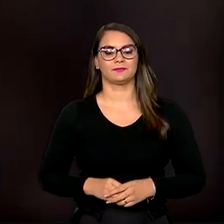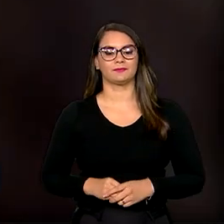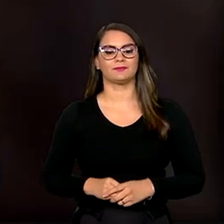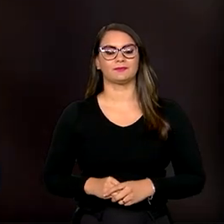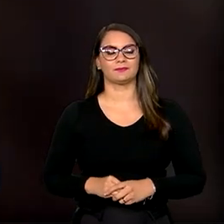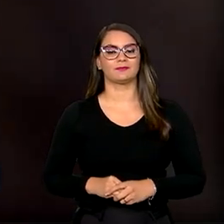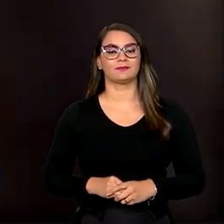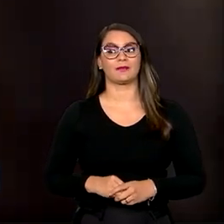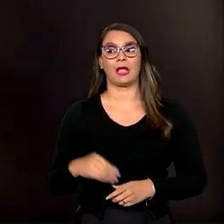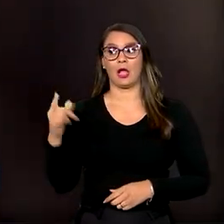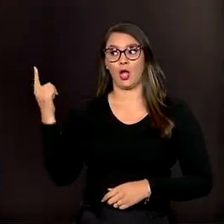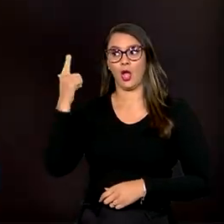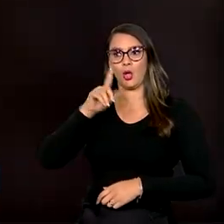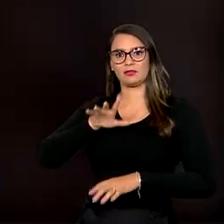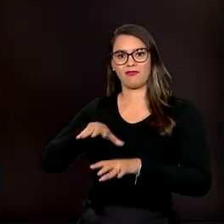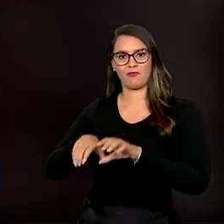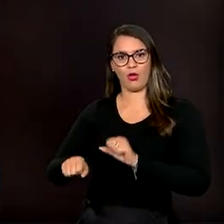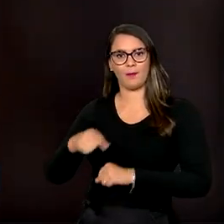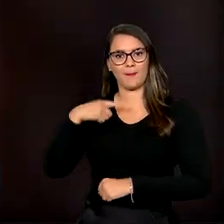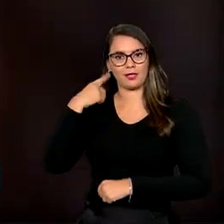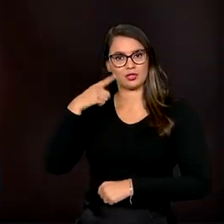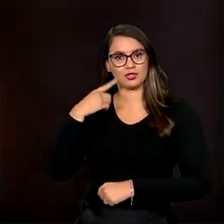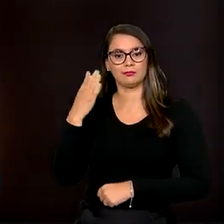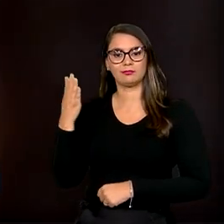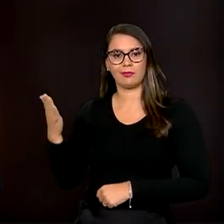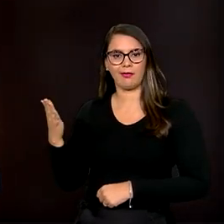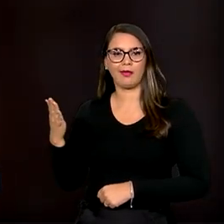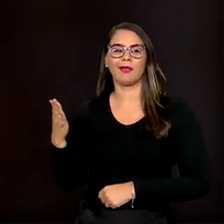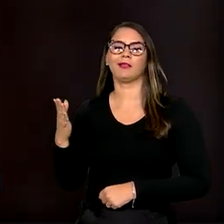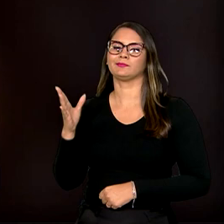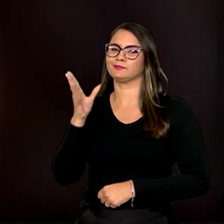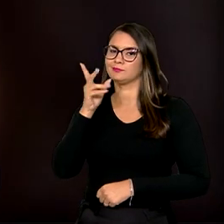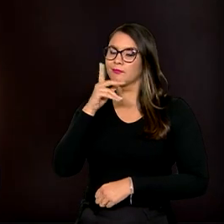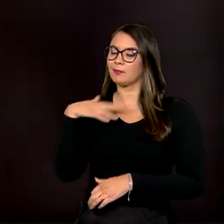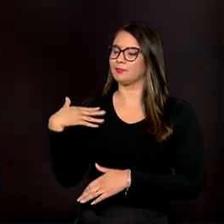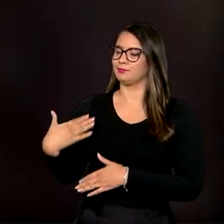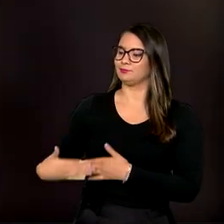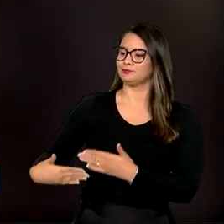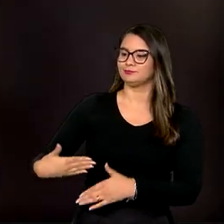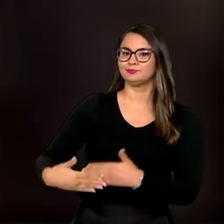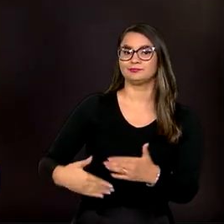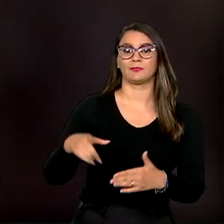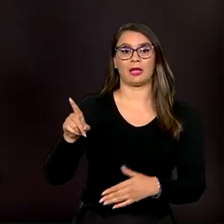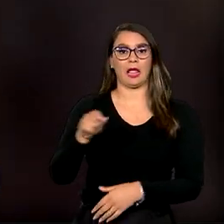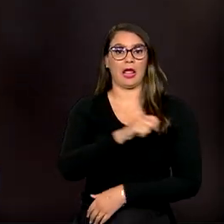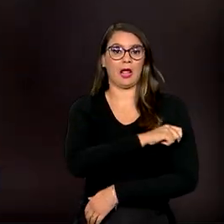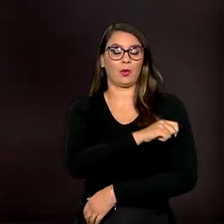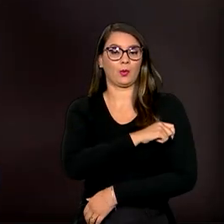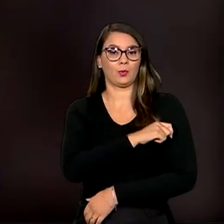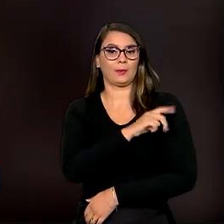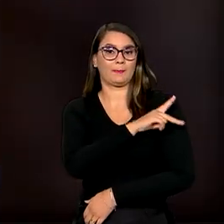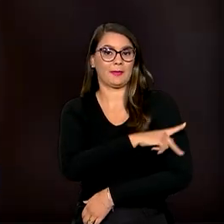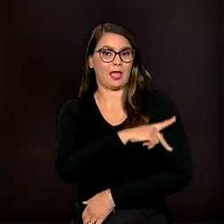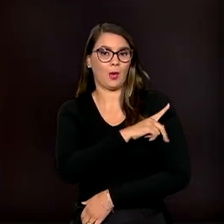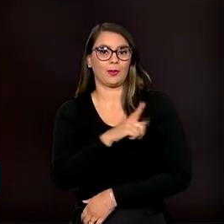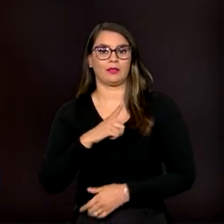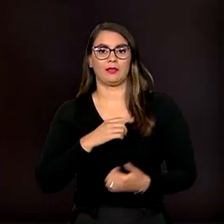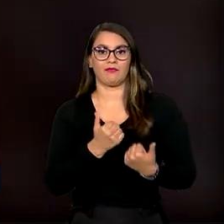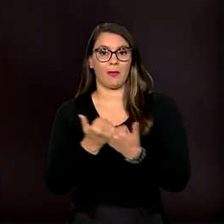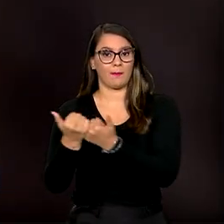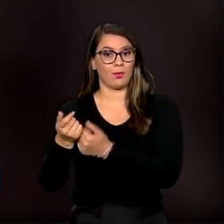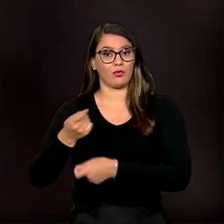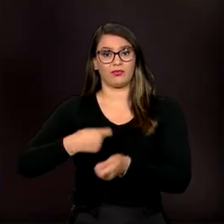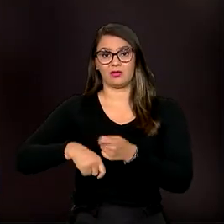Para se formar em direito, a Laís precisou percorrer um longo caminho. A estudante do Piauí contou com uma ajuda financeira,